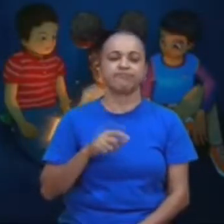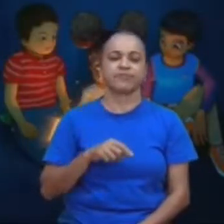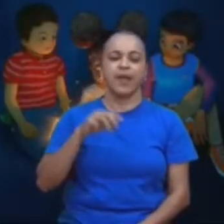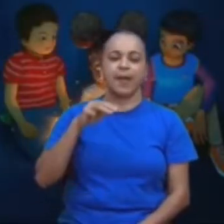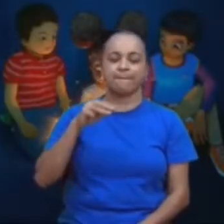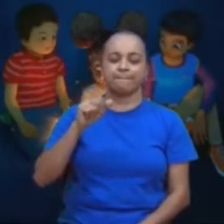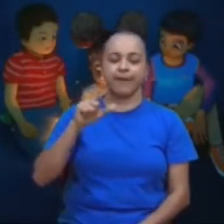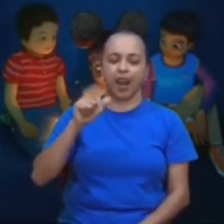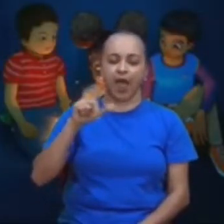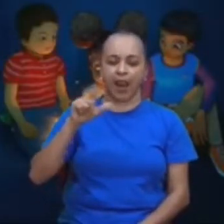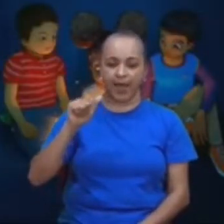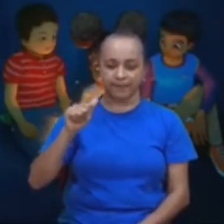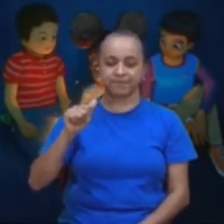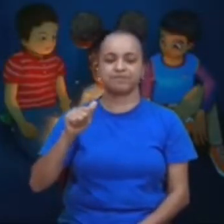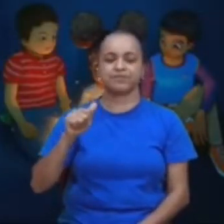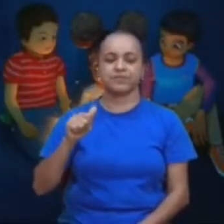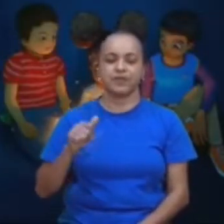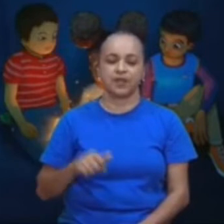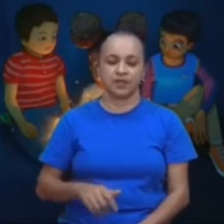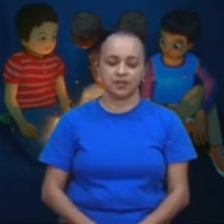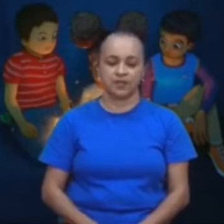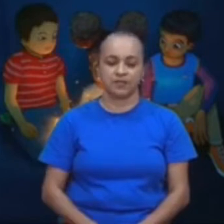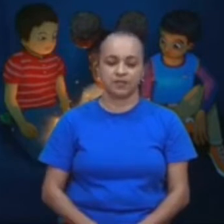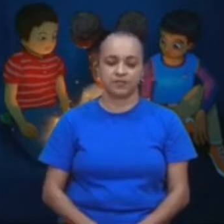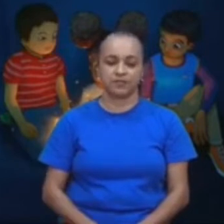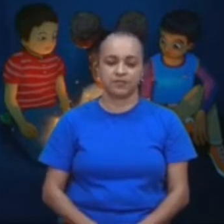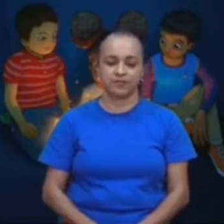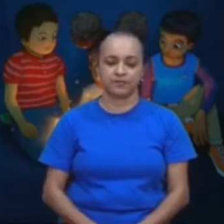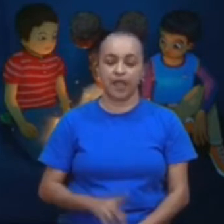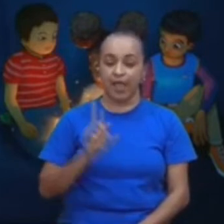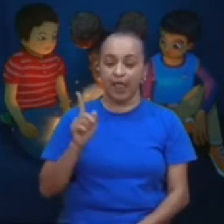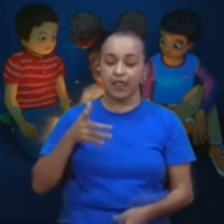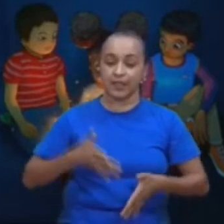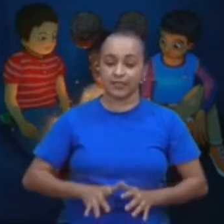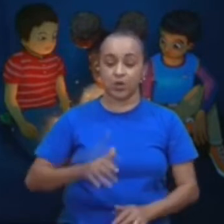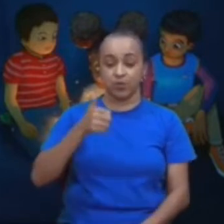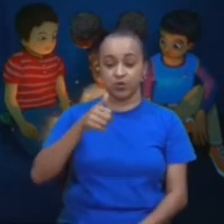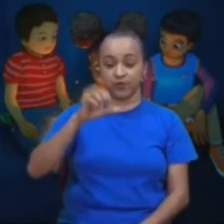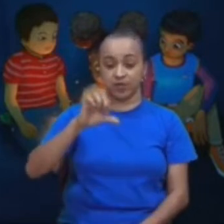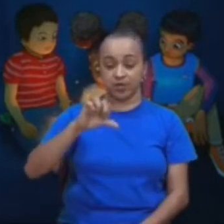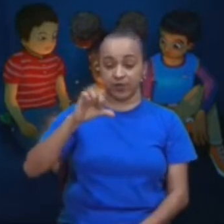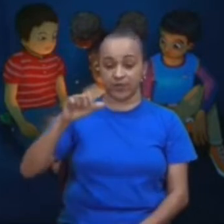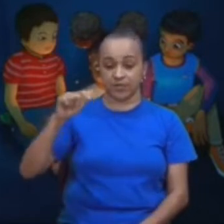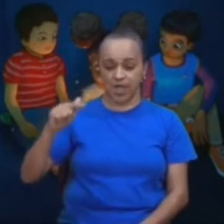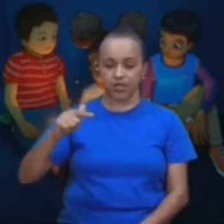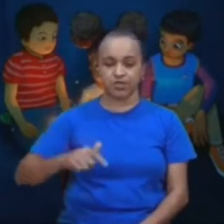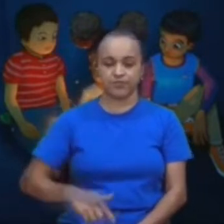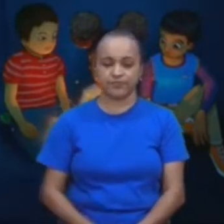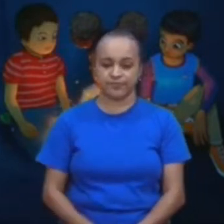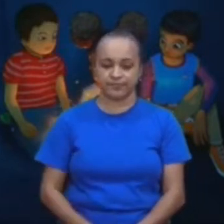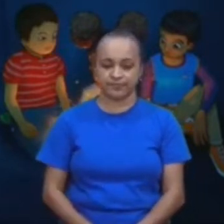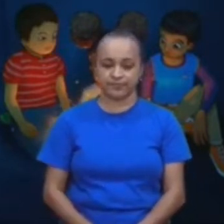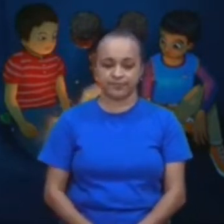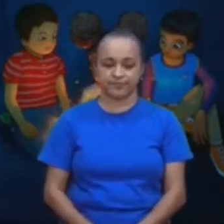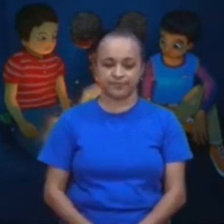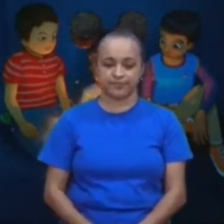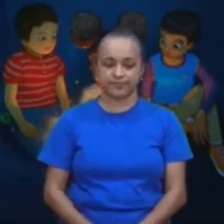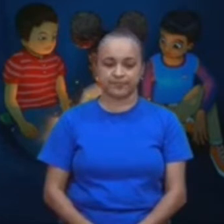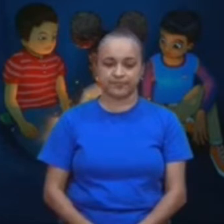não sei falar esse nome, desculpa aí, você que fala paquistanei, você pode me ajudar. Iosafzai, né? Dá nem para ler.